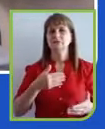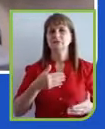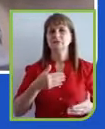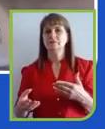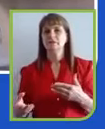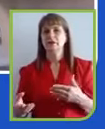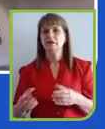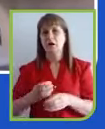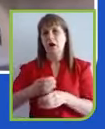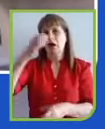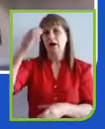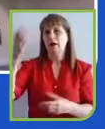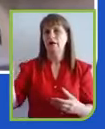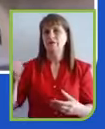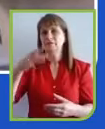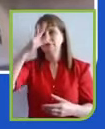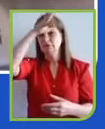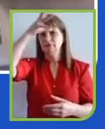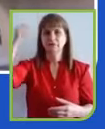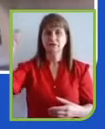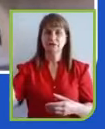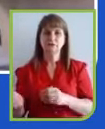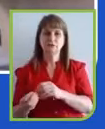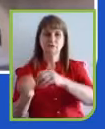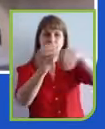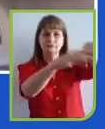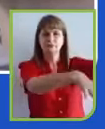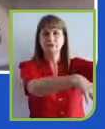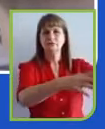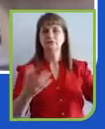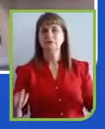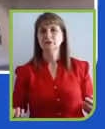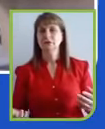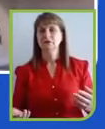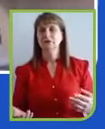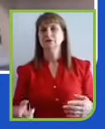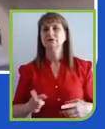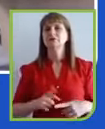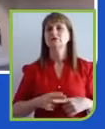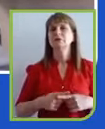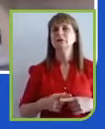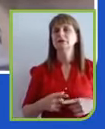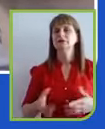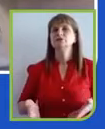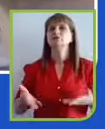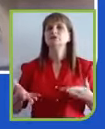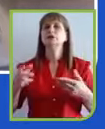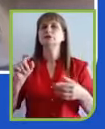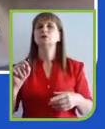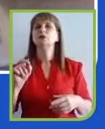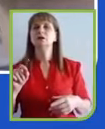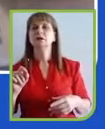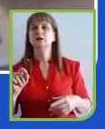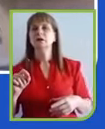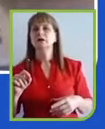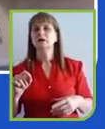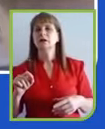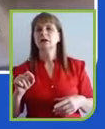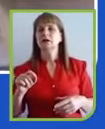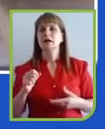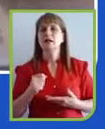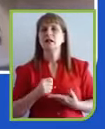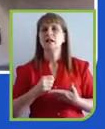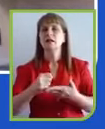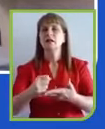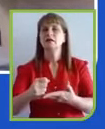para o mesmo lugar. Então, o que a Vivo está estimulando? Está estimulando o seguinte, leve esse lixo eletrônico,